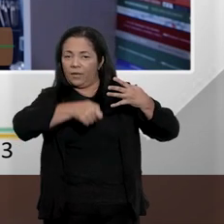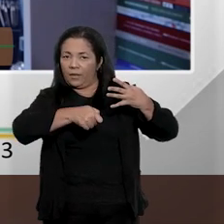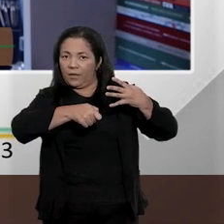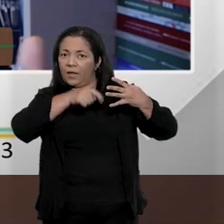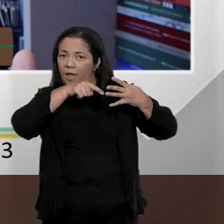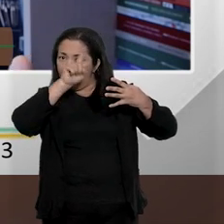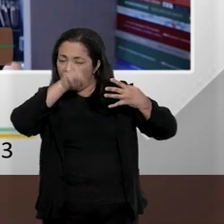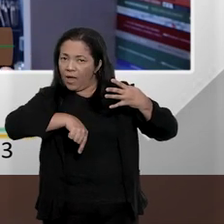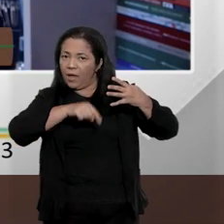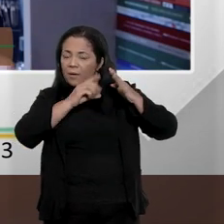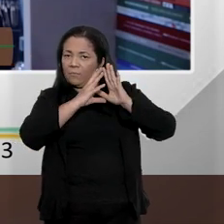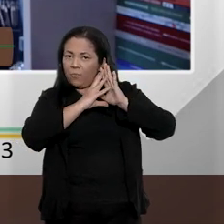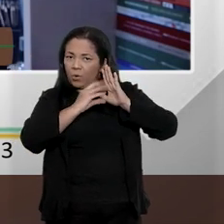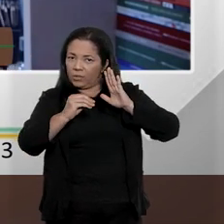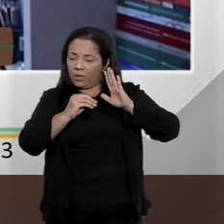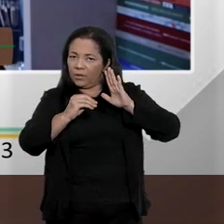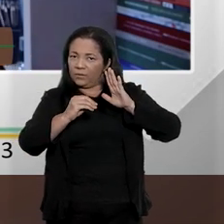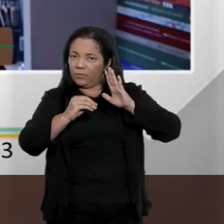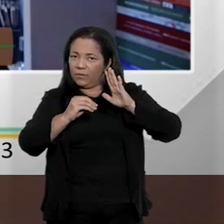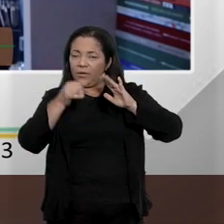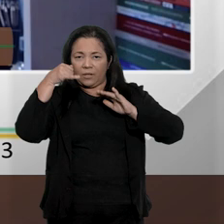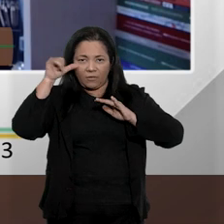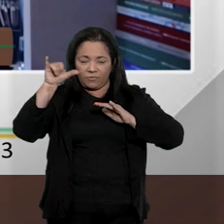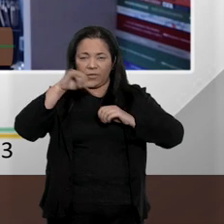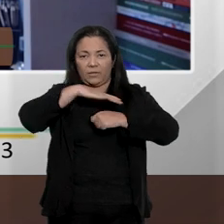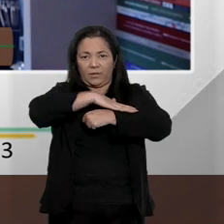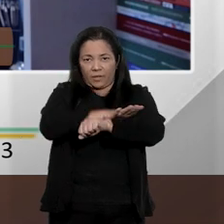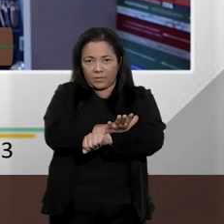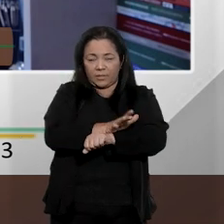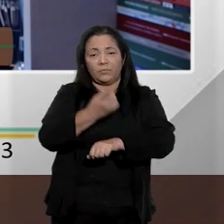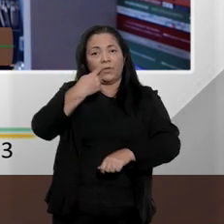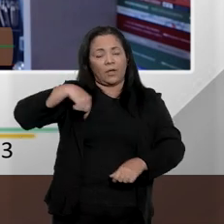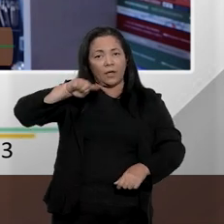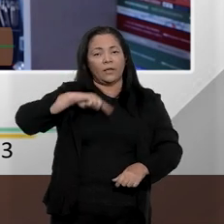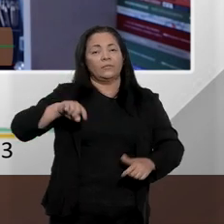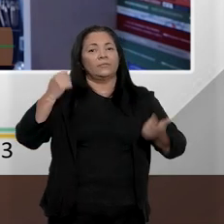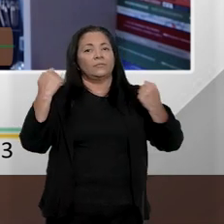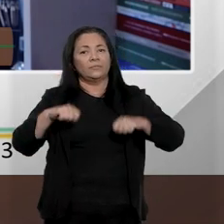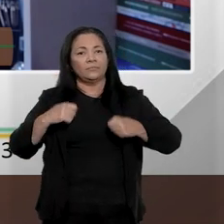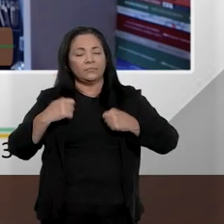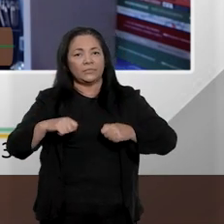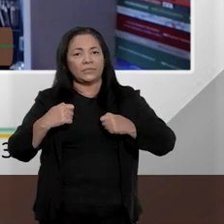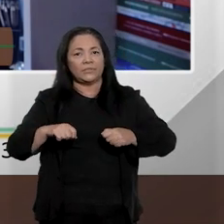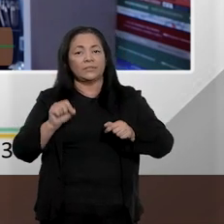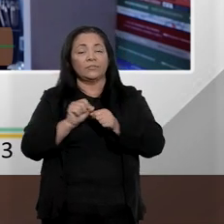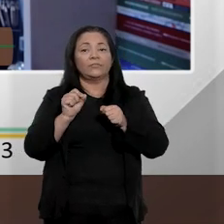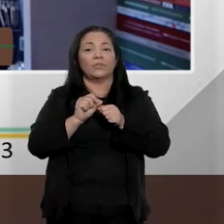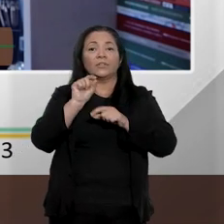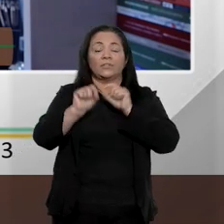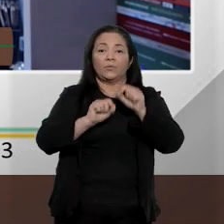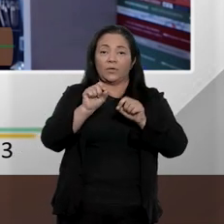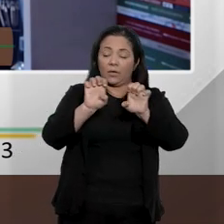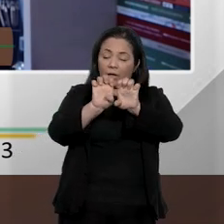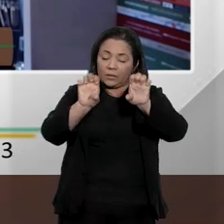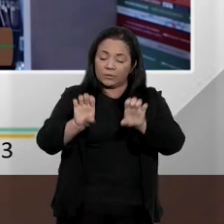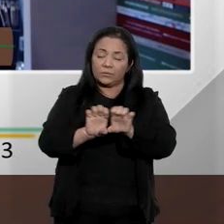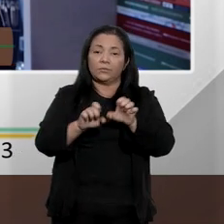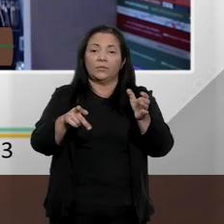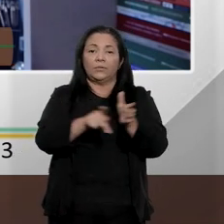e se torne uma realidade e haja um combate ao racismo, nós temos que conseguir impedir que as estruturas das polícias